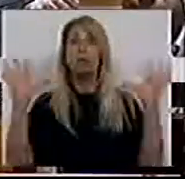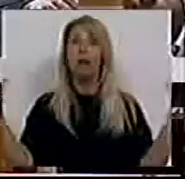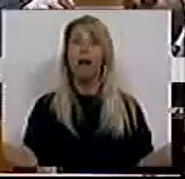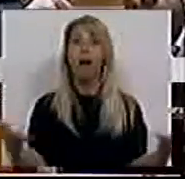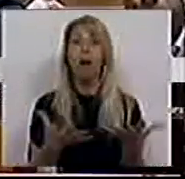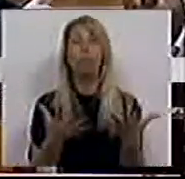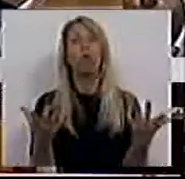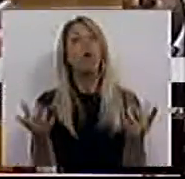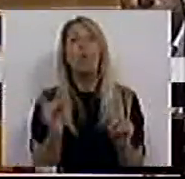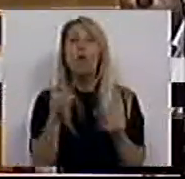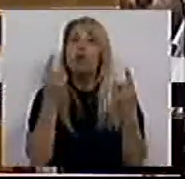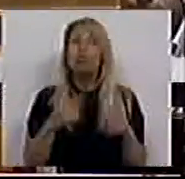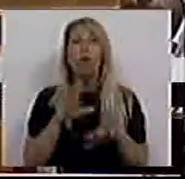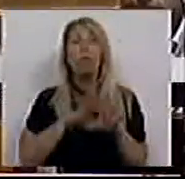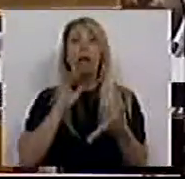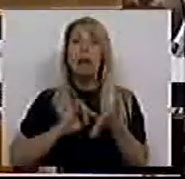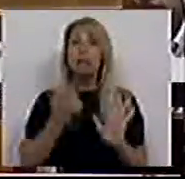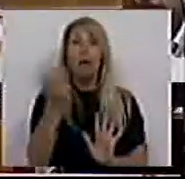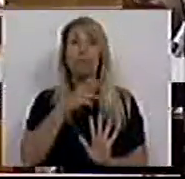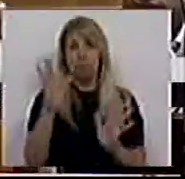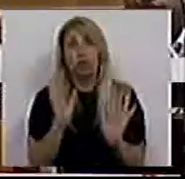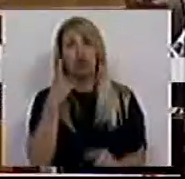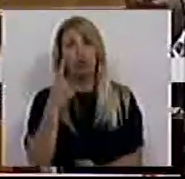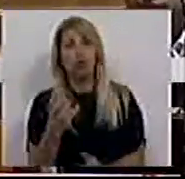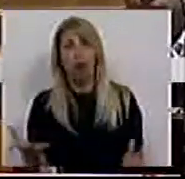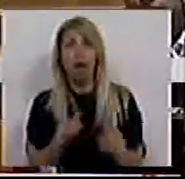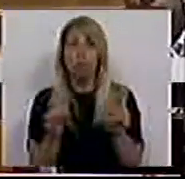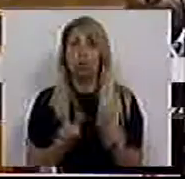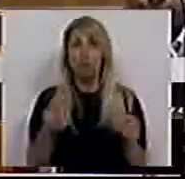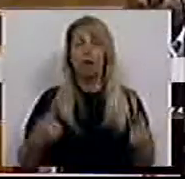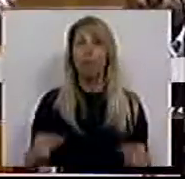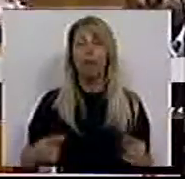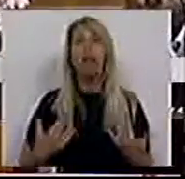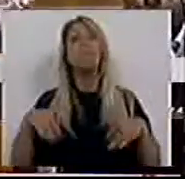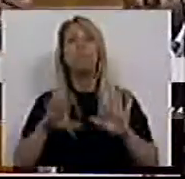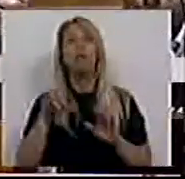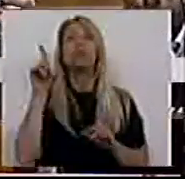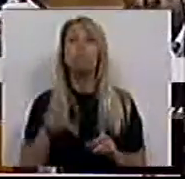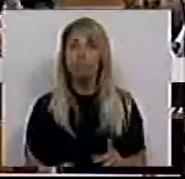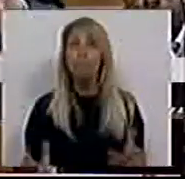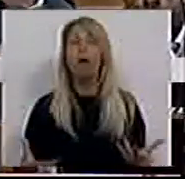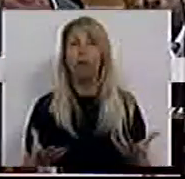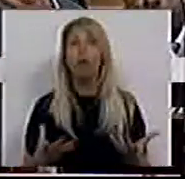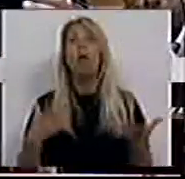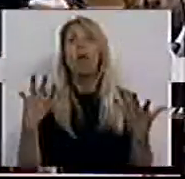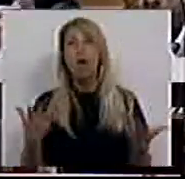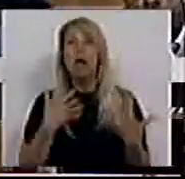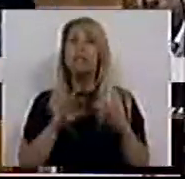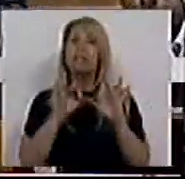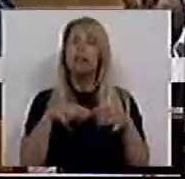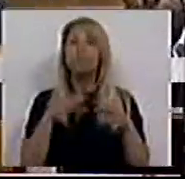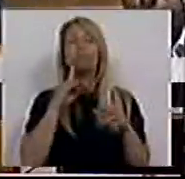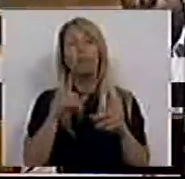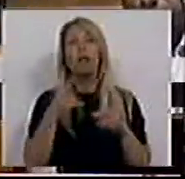não só às necessidades permanentes já verificadas no sistema, mas também ressarcindo todos aqueles